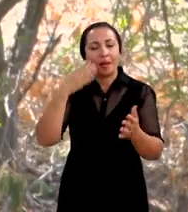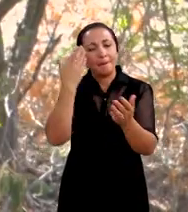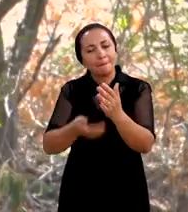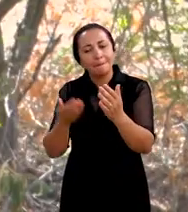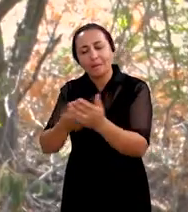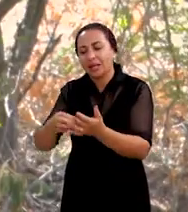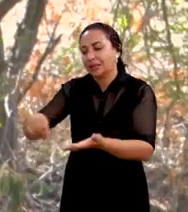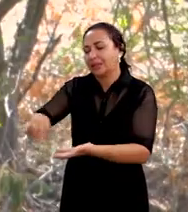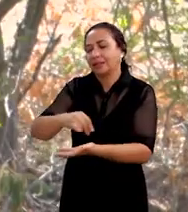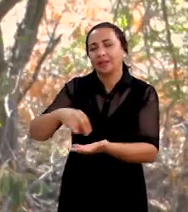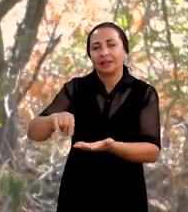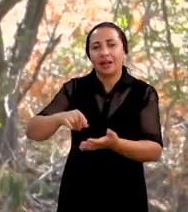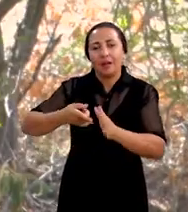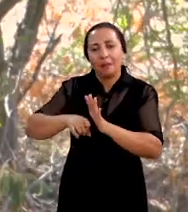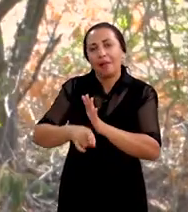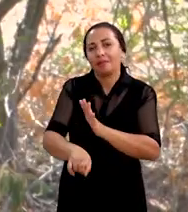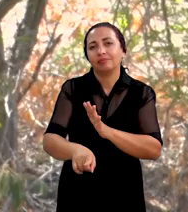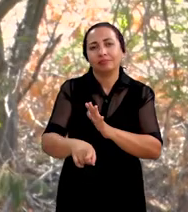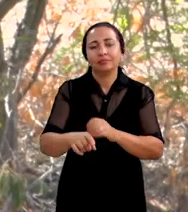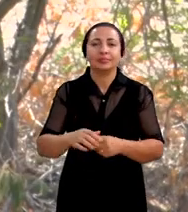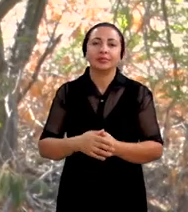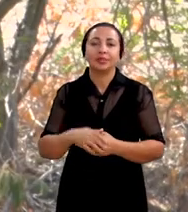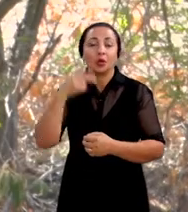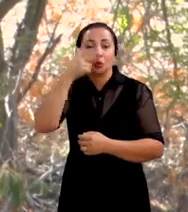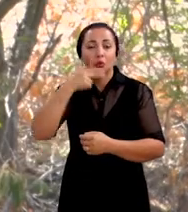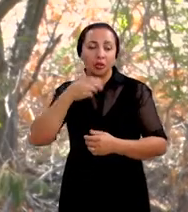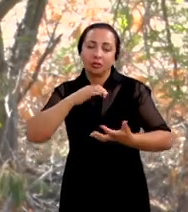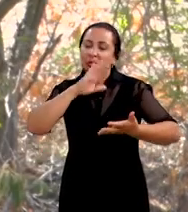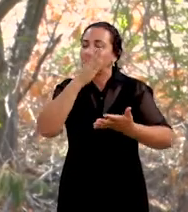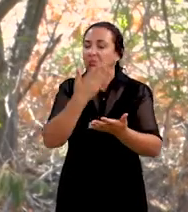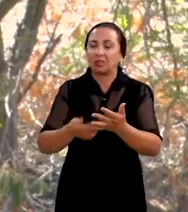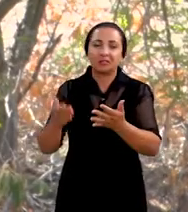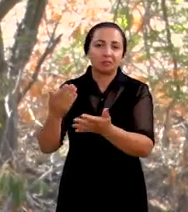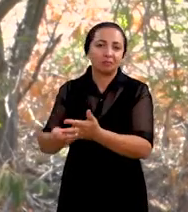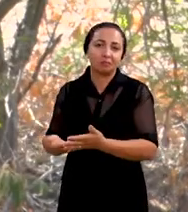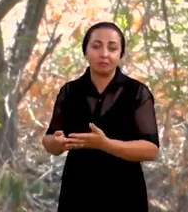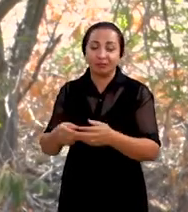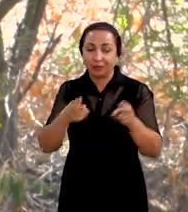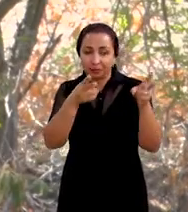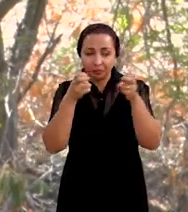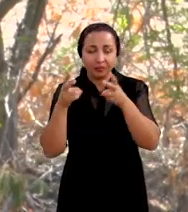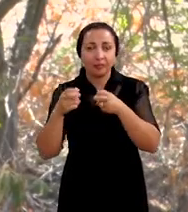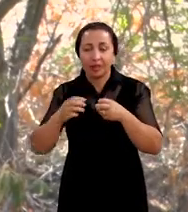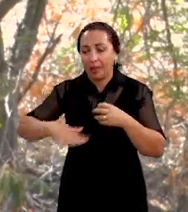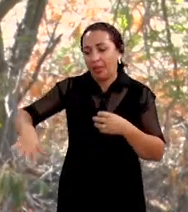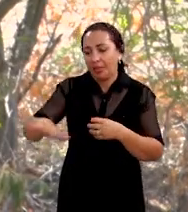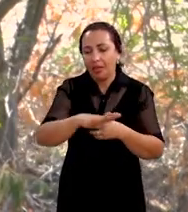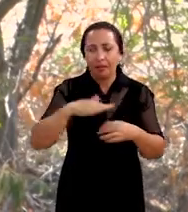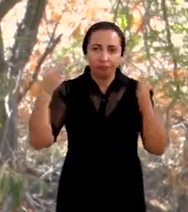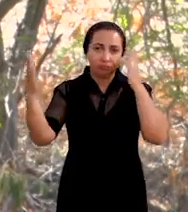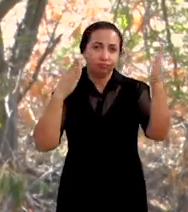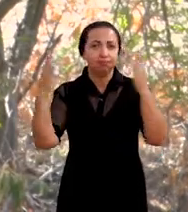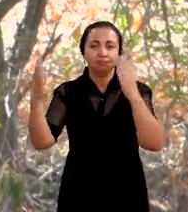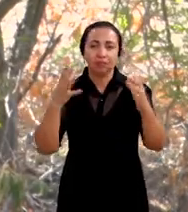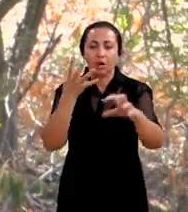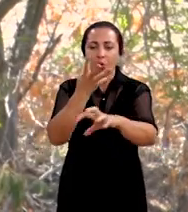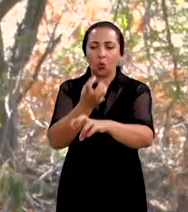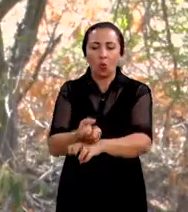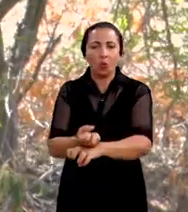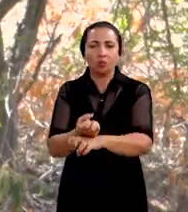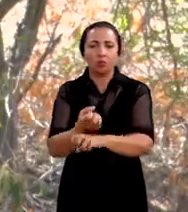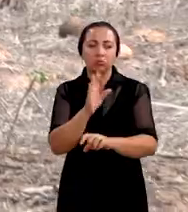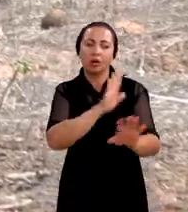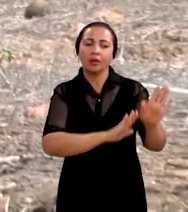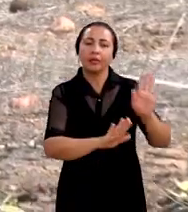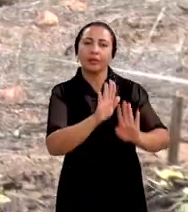erosão dessa camada superficial do solo, que é onde está a matéria orgânica. Então, a gente identificou isso aqui nessas áreas, comparando com áreas de caatinga